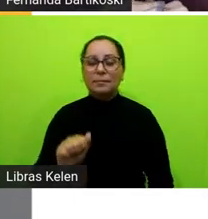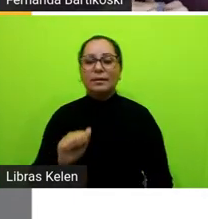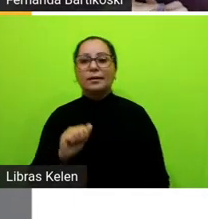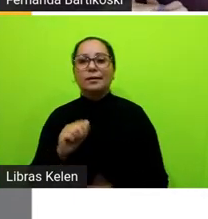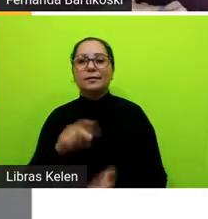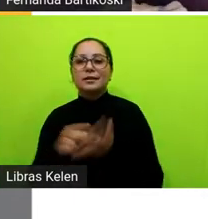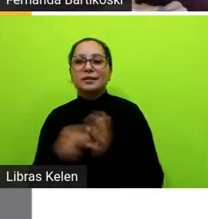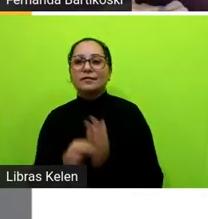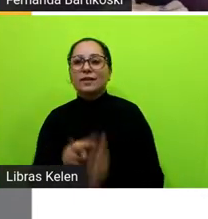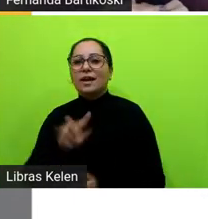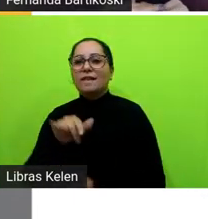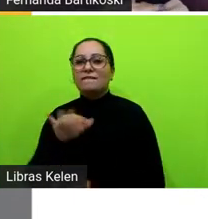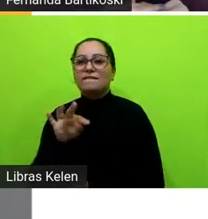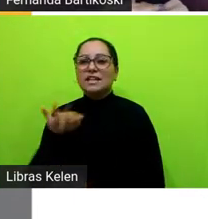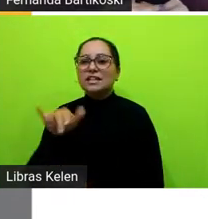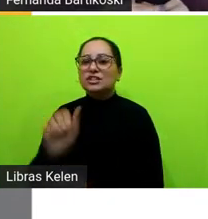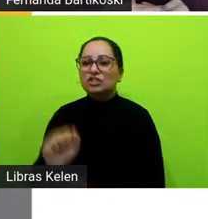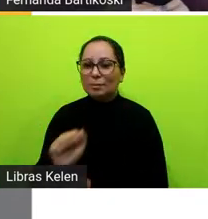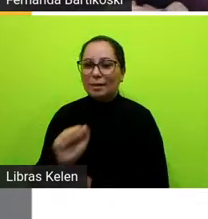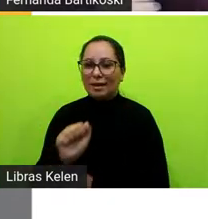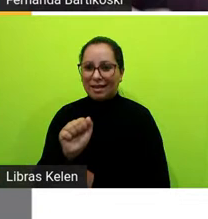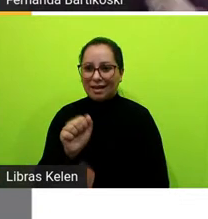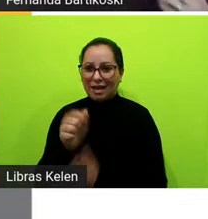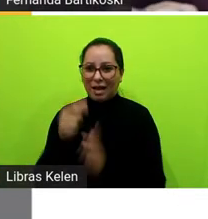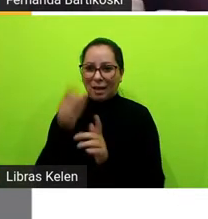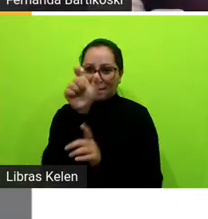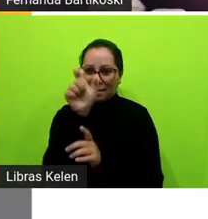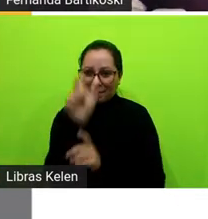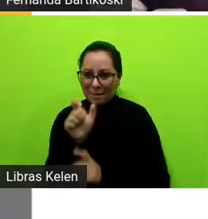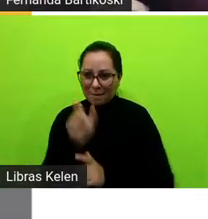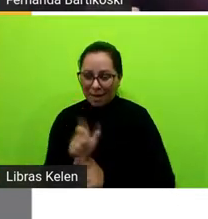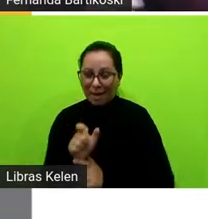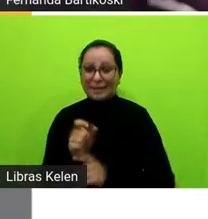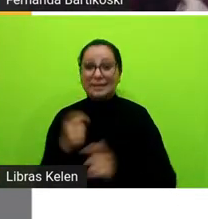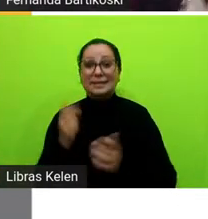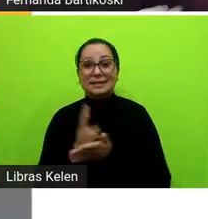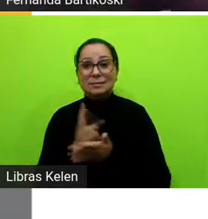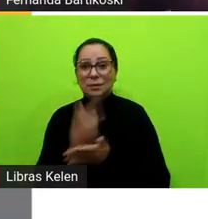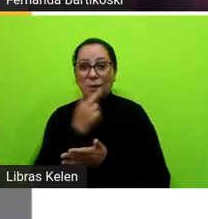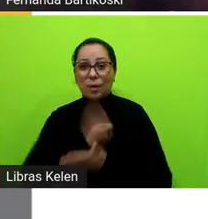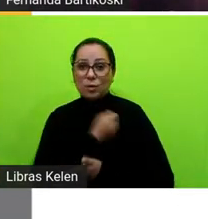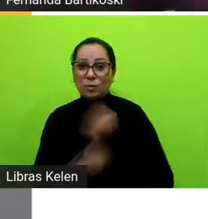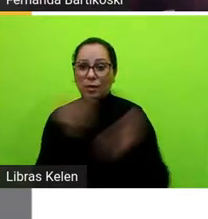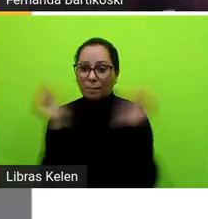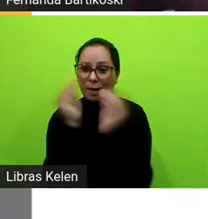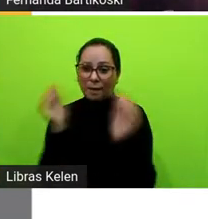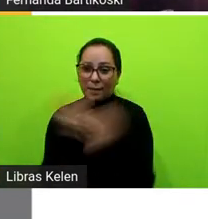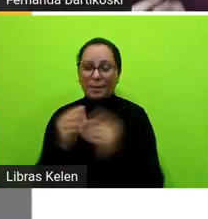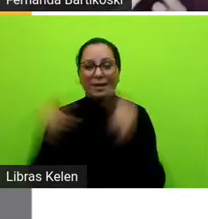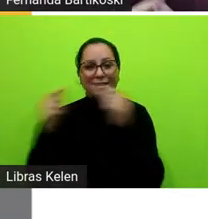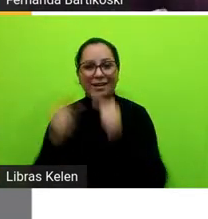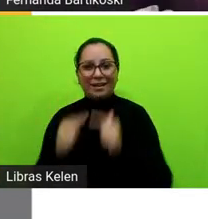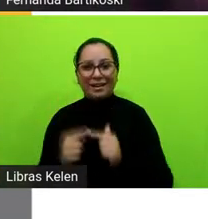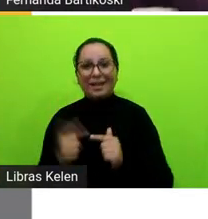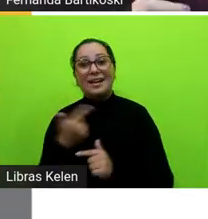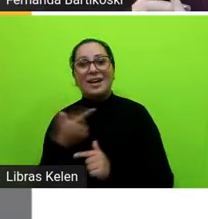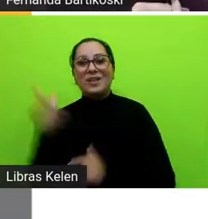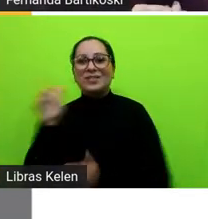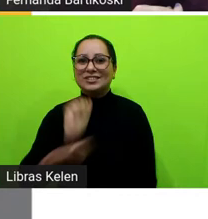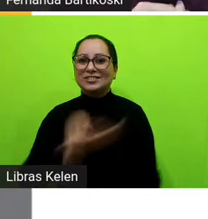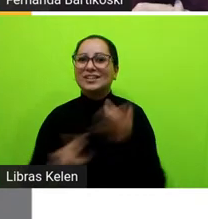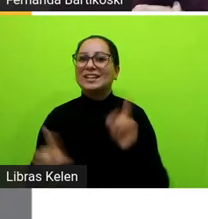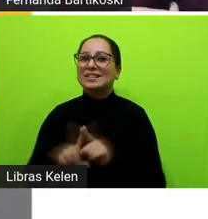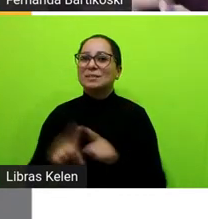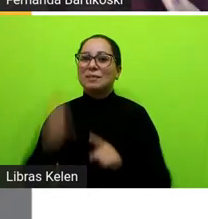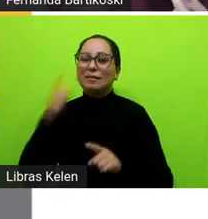sempre aparecem numa narrativa de detetive conseguir identificar isso pra depois na próxima atividade identificar de que